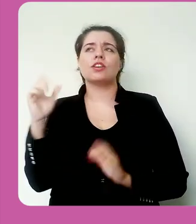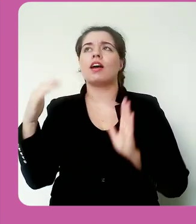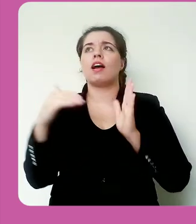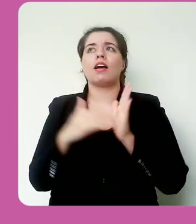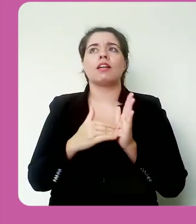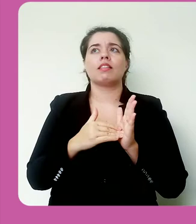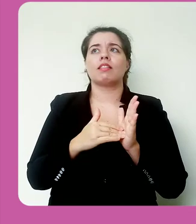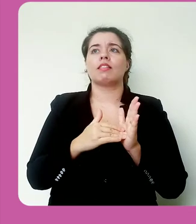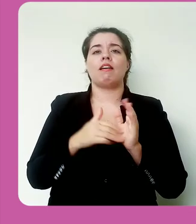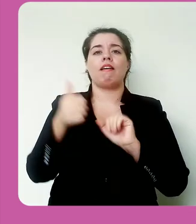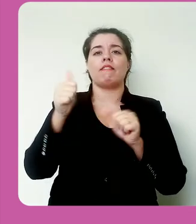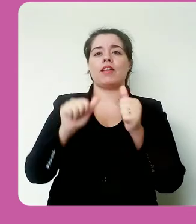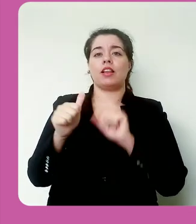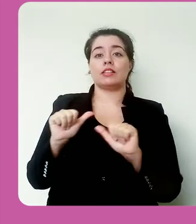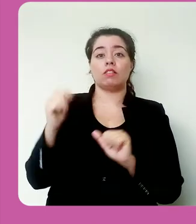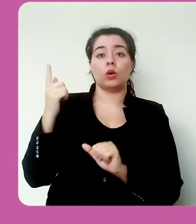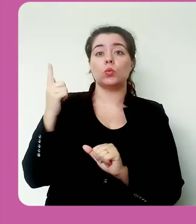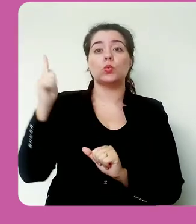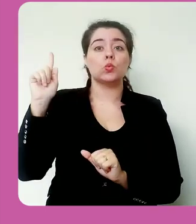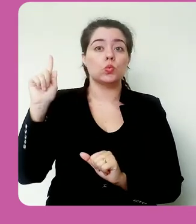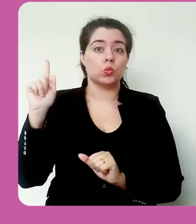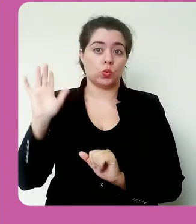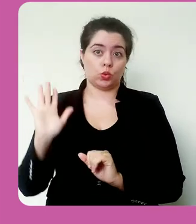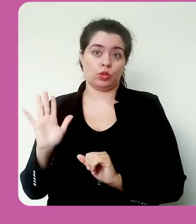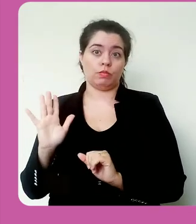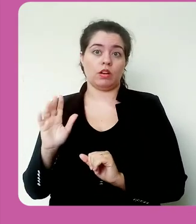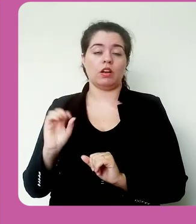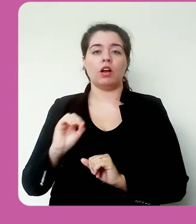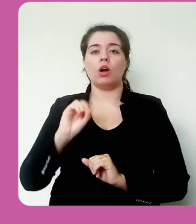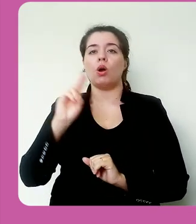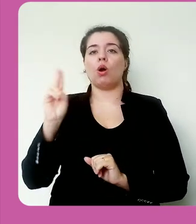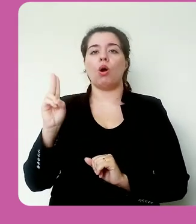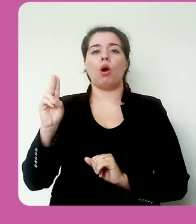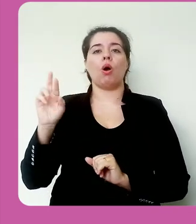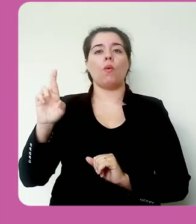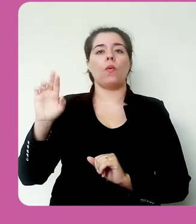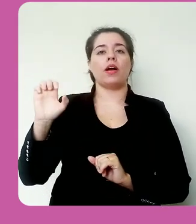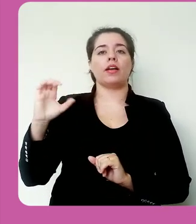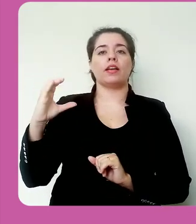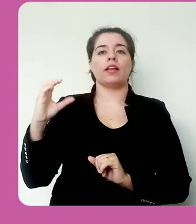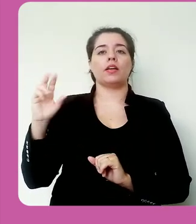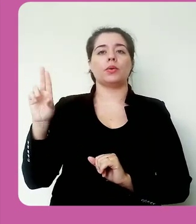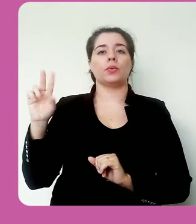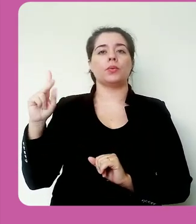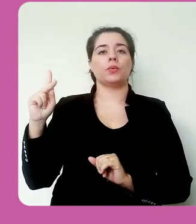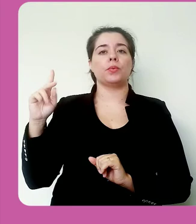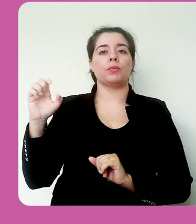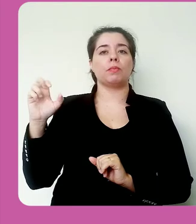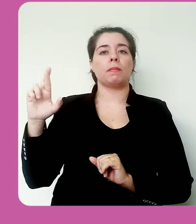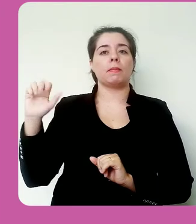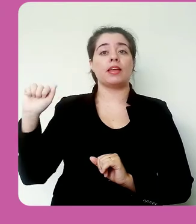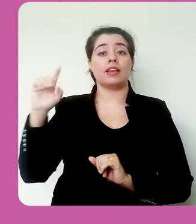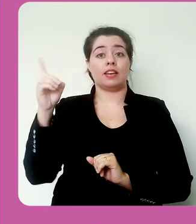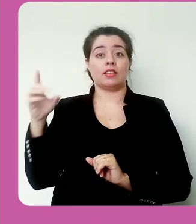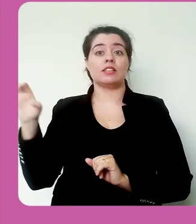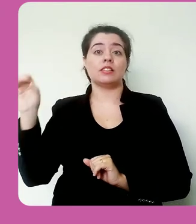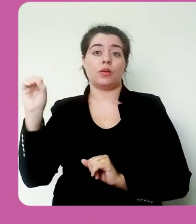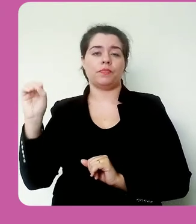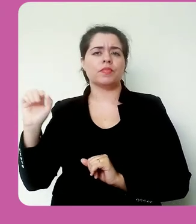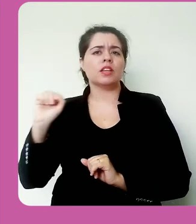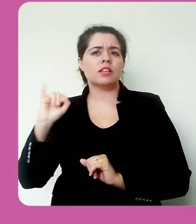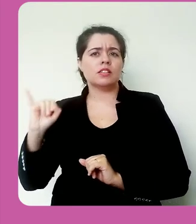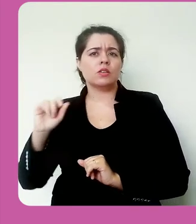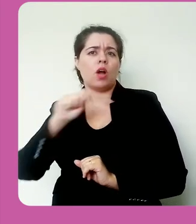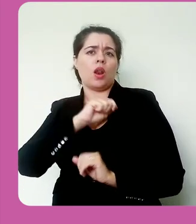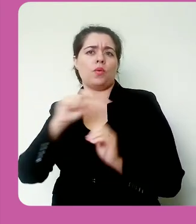avaliação, a última avaliação, ou a avaliação de recuperação. se o aluno fez o reenvio antes da avaliação de recuperação,